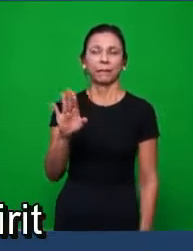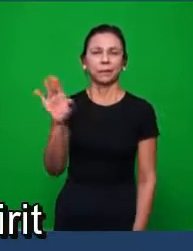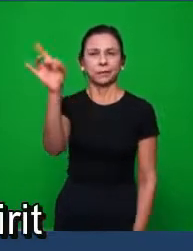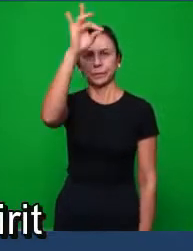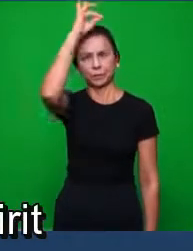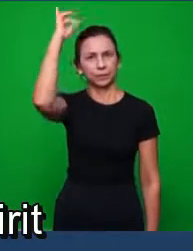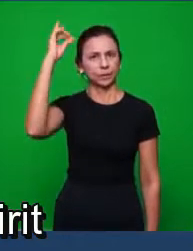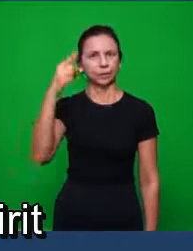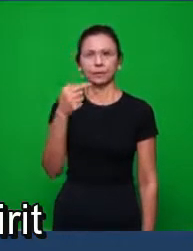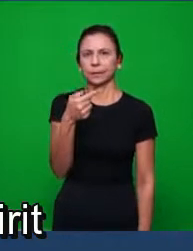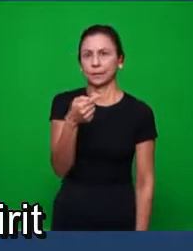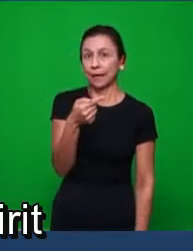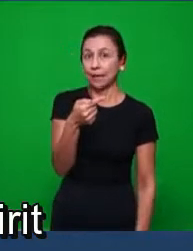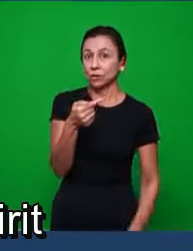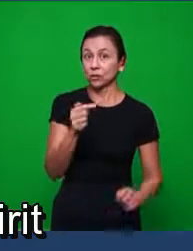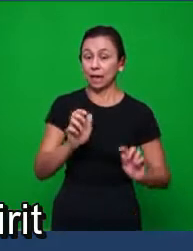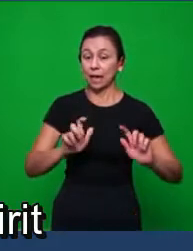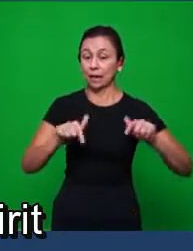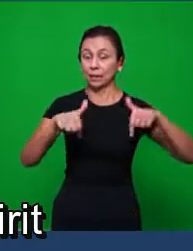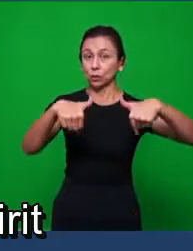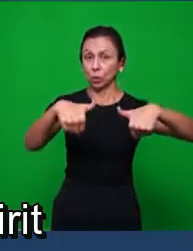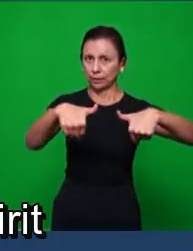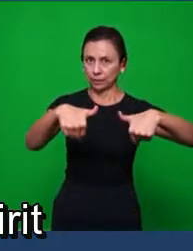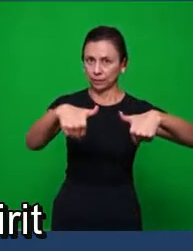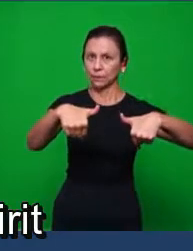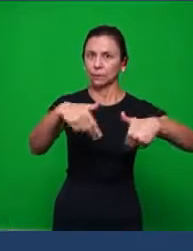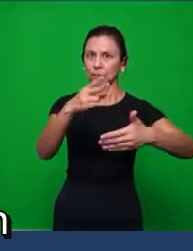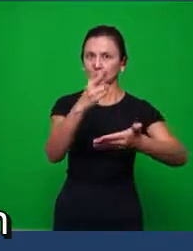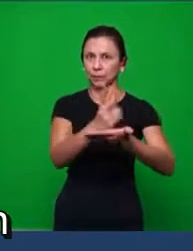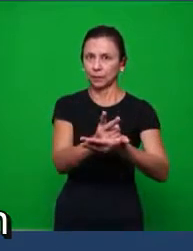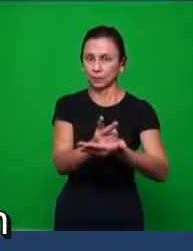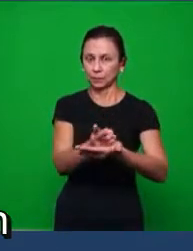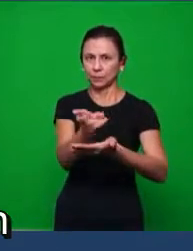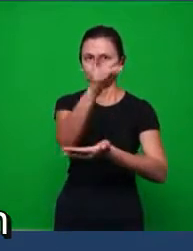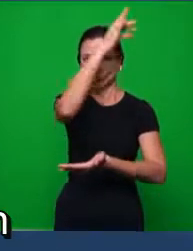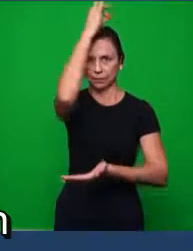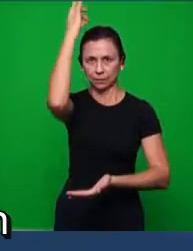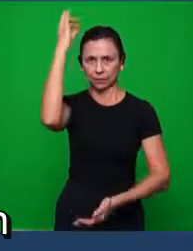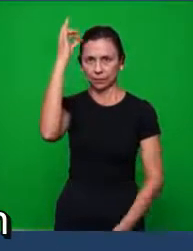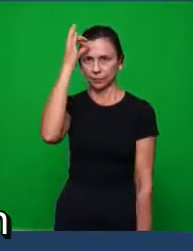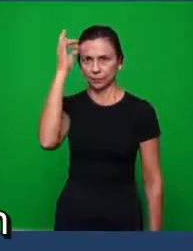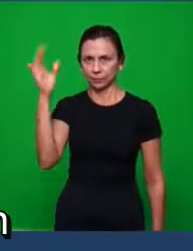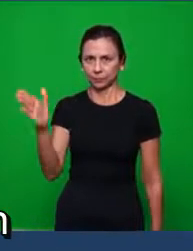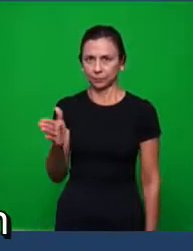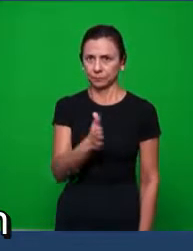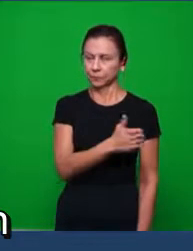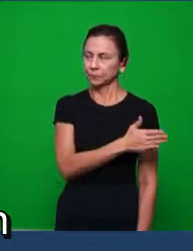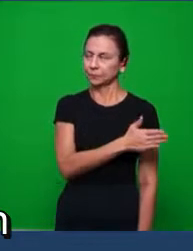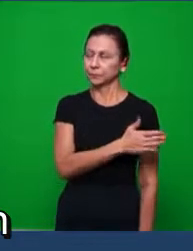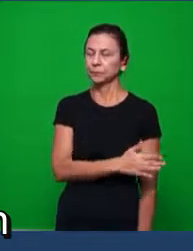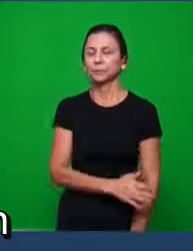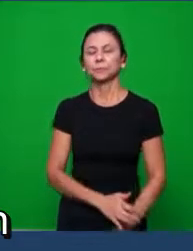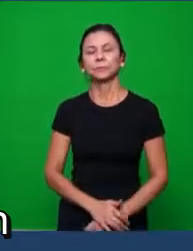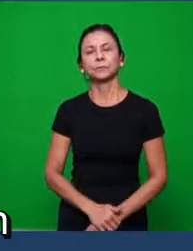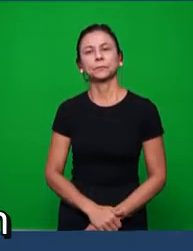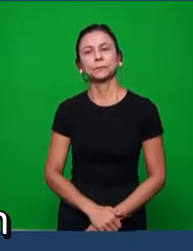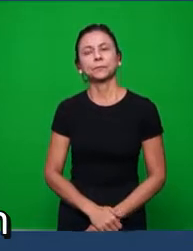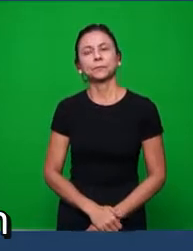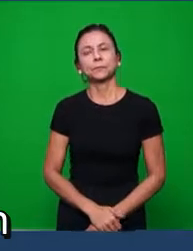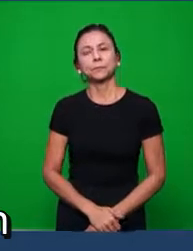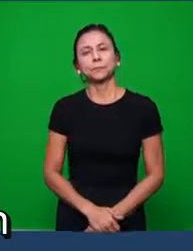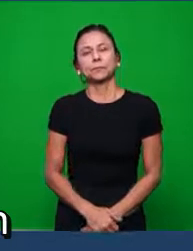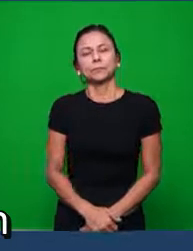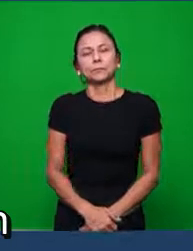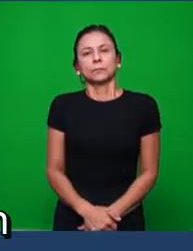sete Espíritos, são sete ênfases do mesmo Espírito. Pode passar agora. Então, nós vemos agora,